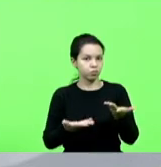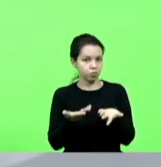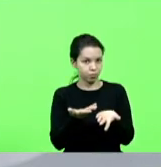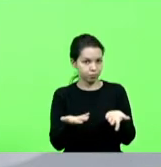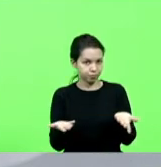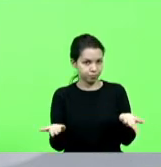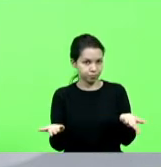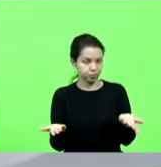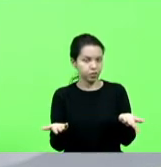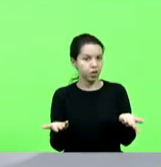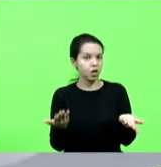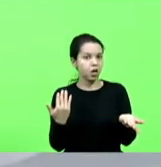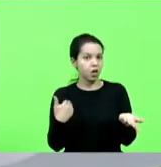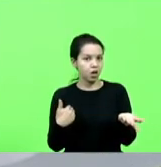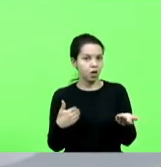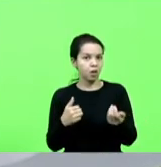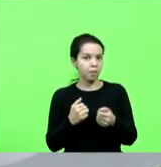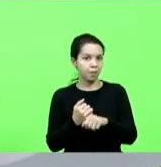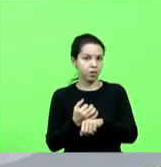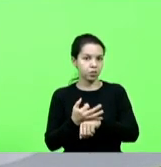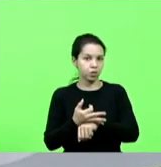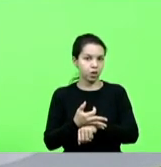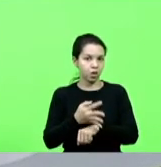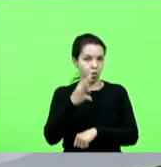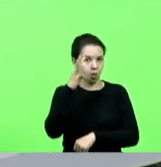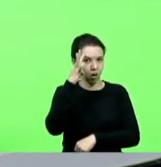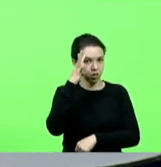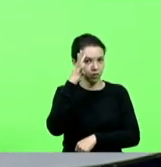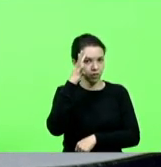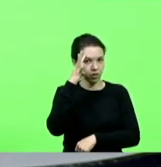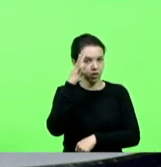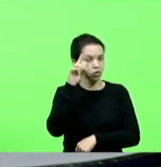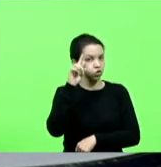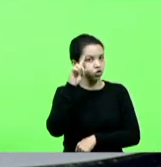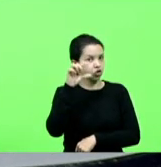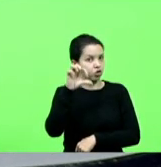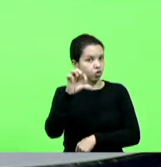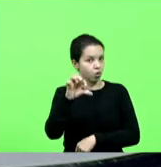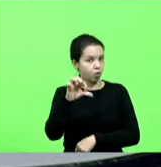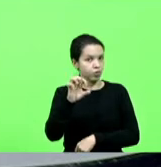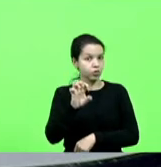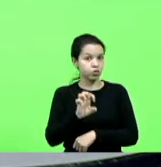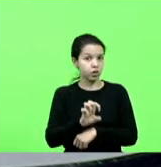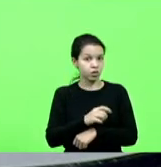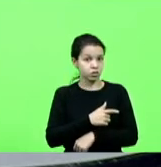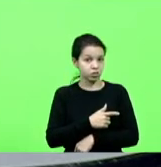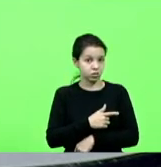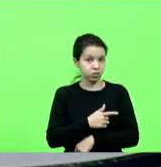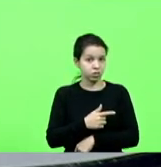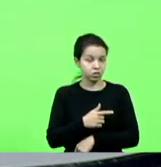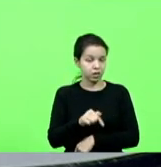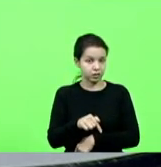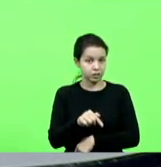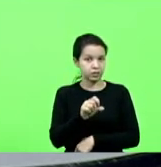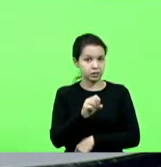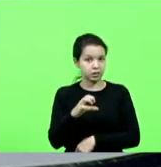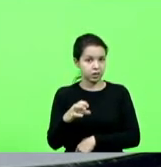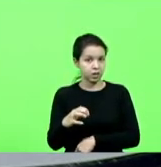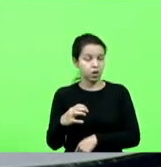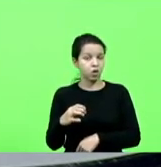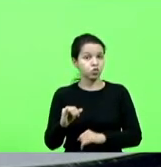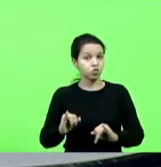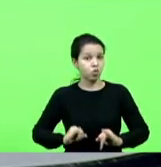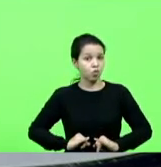nessa madrugada agora de quarta-feira, última, dia 9, o Estado de Santa Catarina sofreu mais uma vez com as fortes